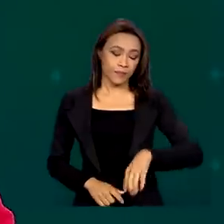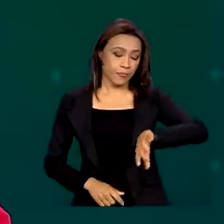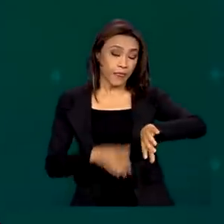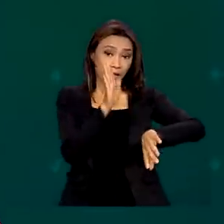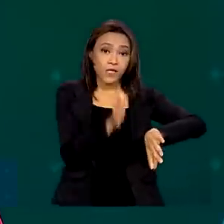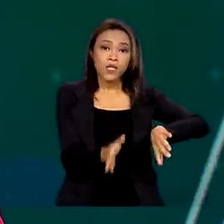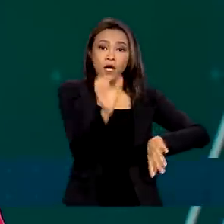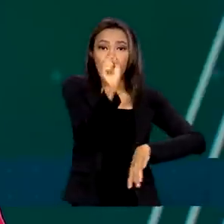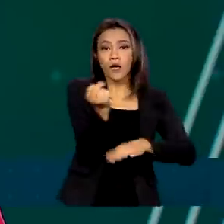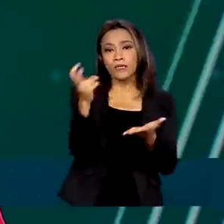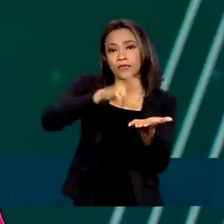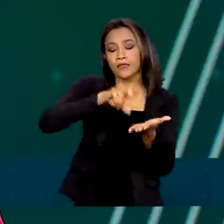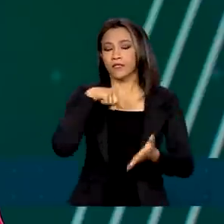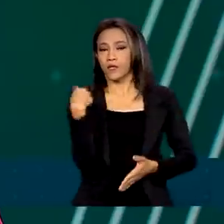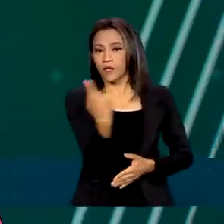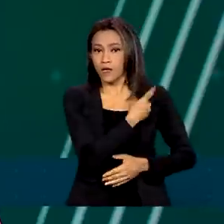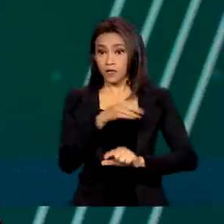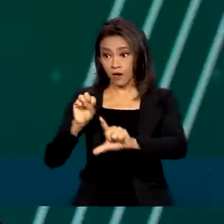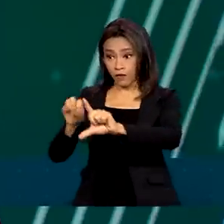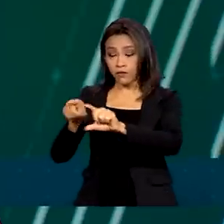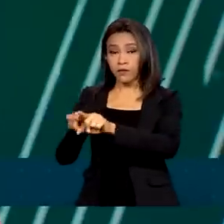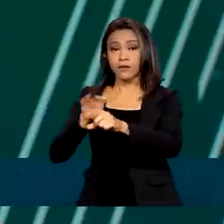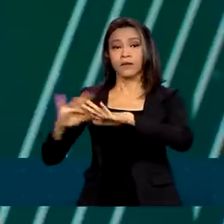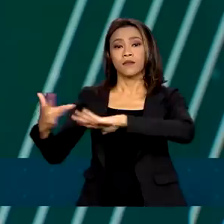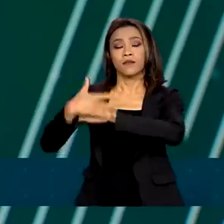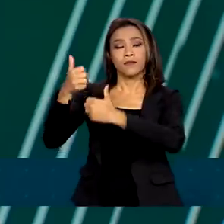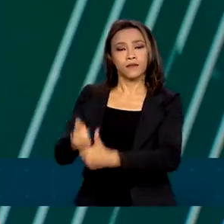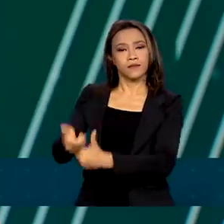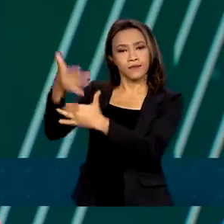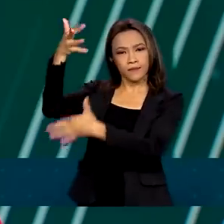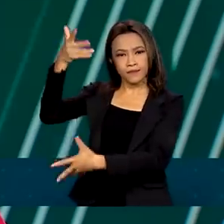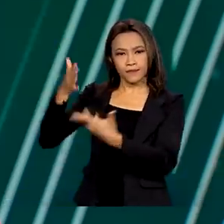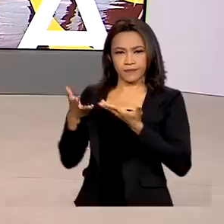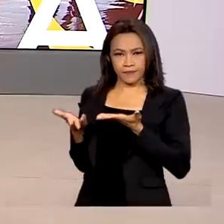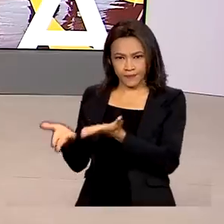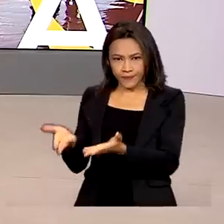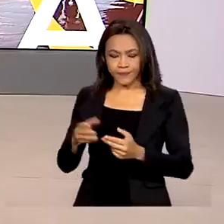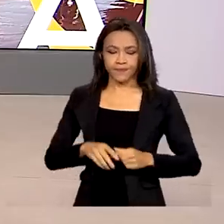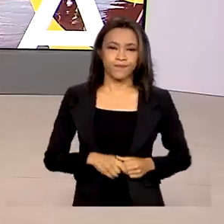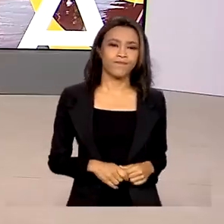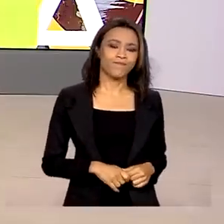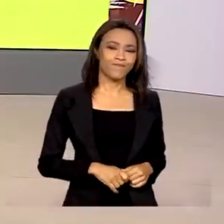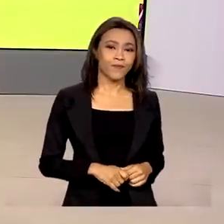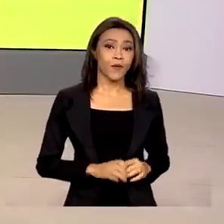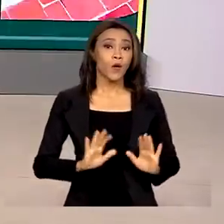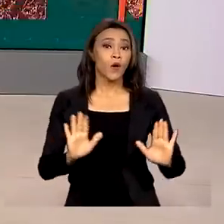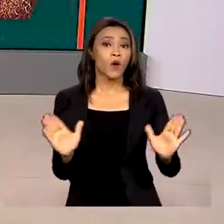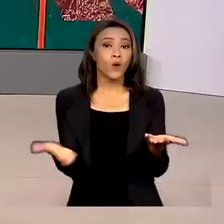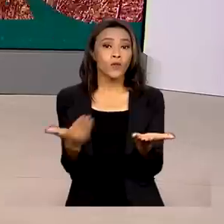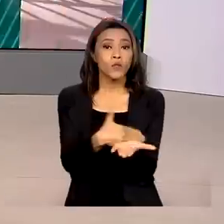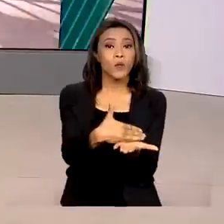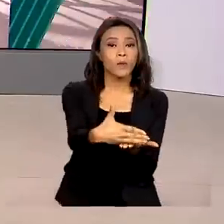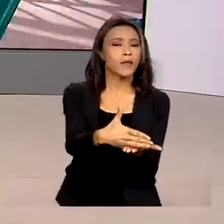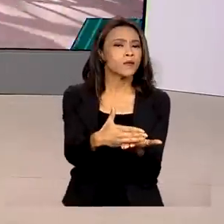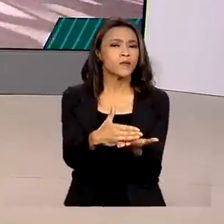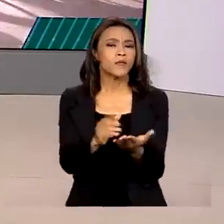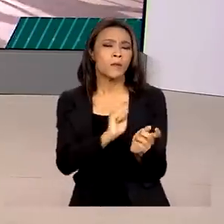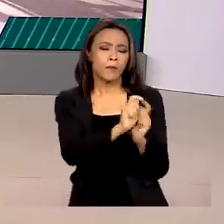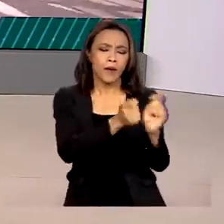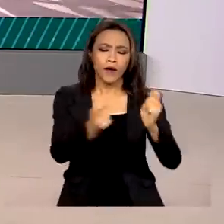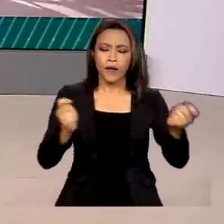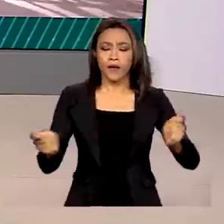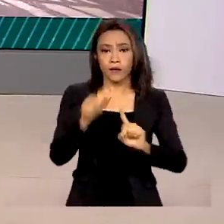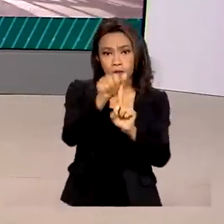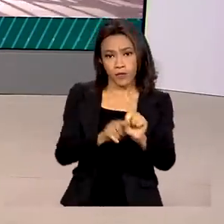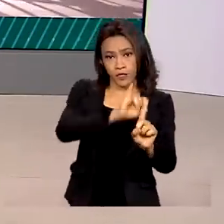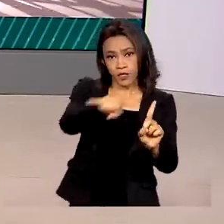Oito horas da manhã, estamos ao vivo também pelas redes sociais. Começam hoje os pagamentos de janeiro